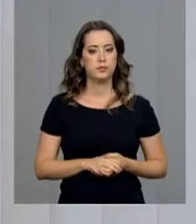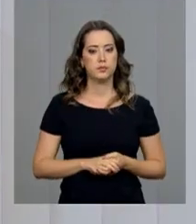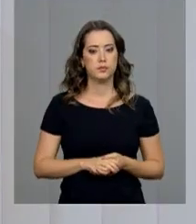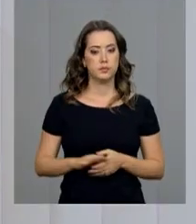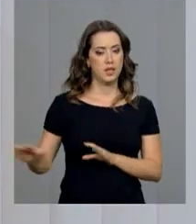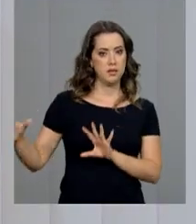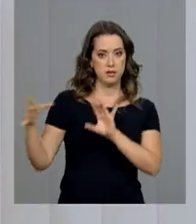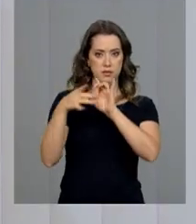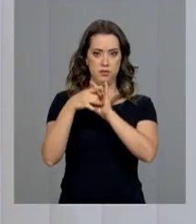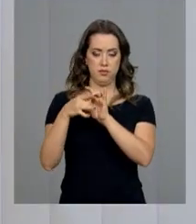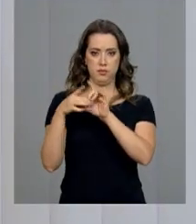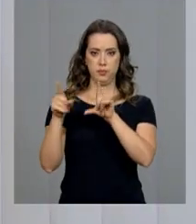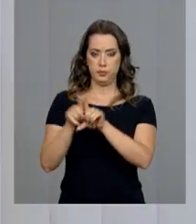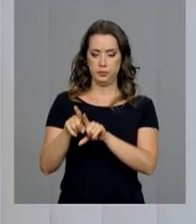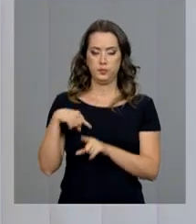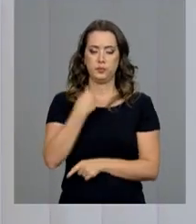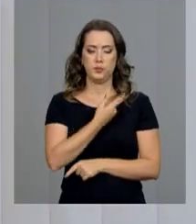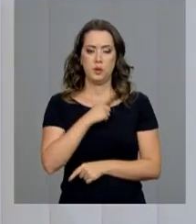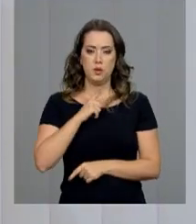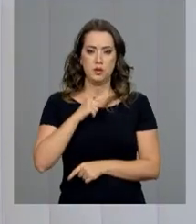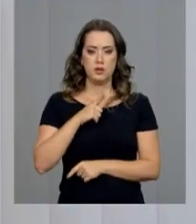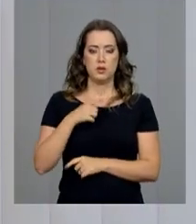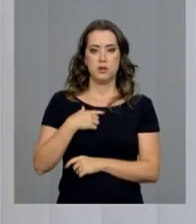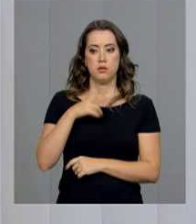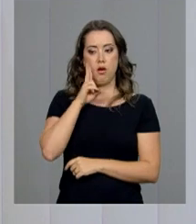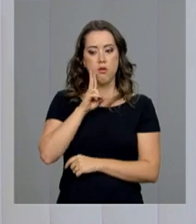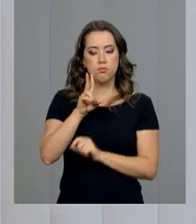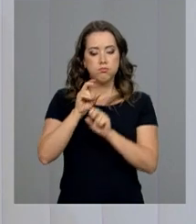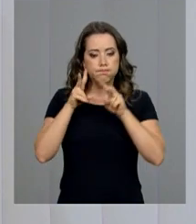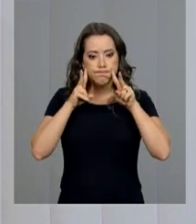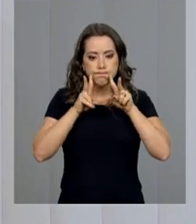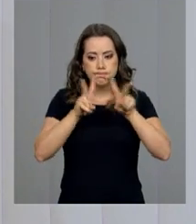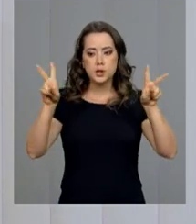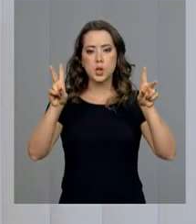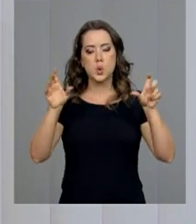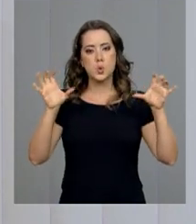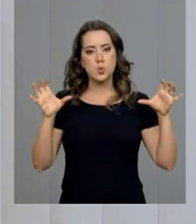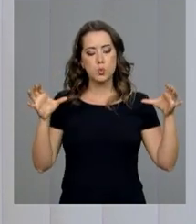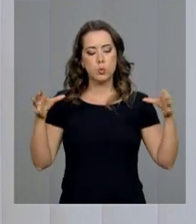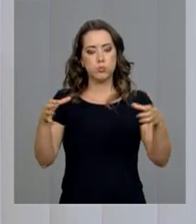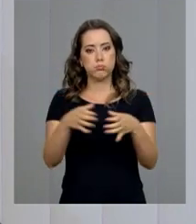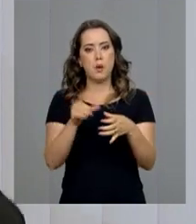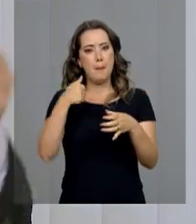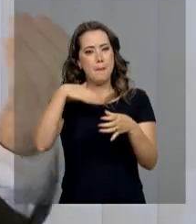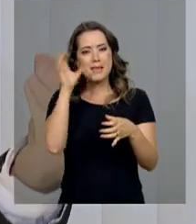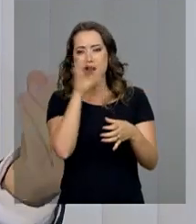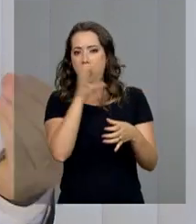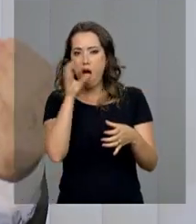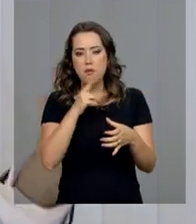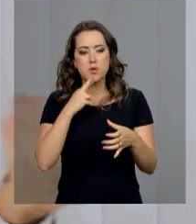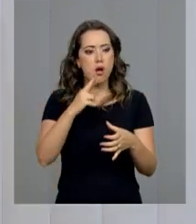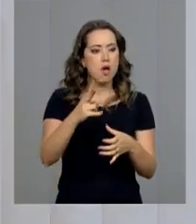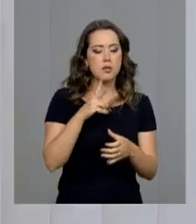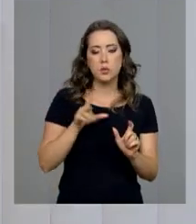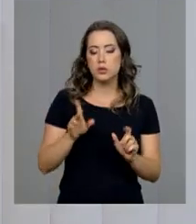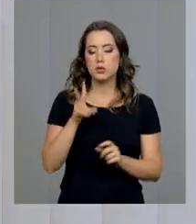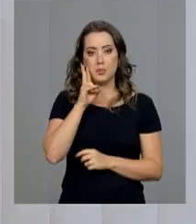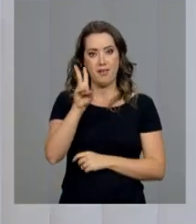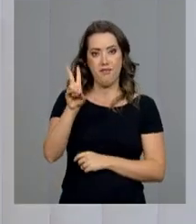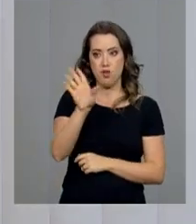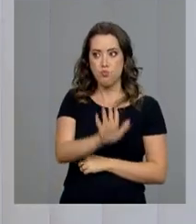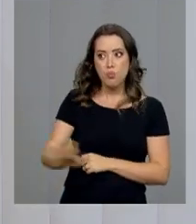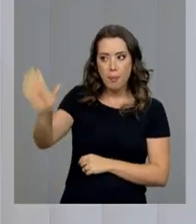integração, então, nós teremos uma visão macro, pronto atendimento, melhor resposta, melhor subsídio à